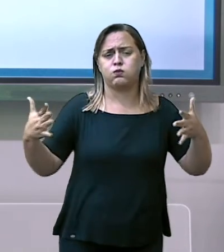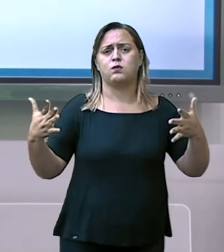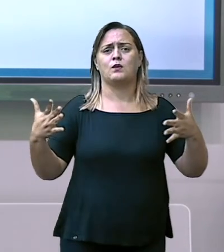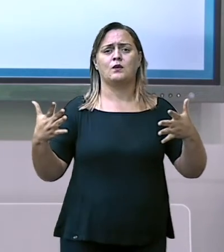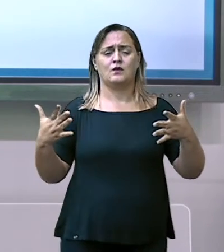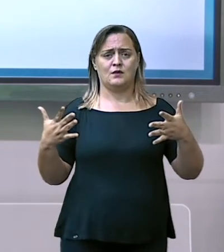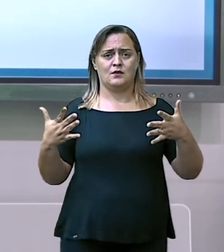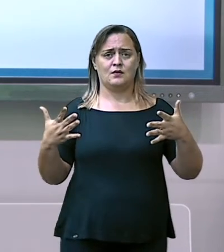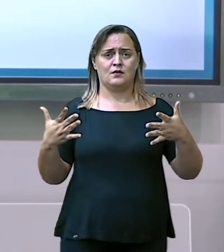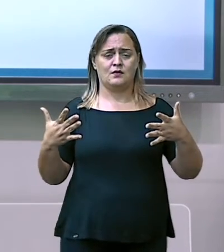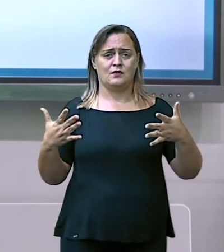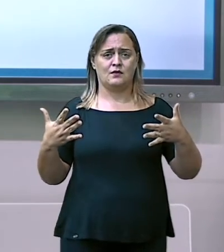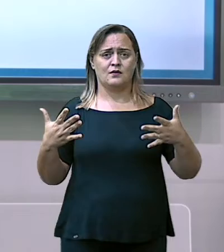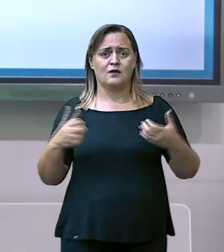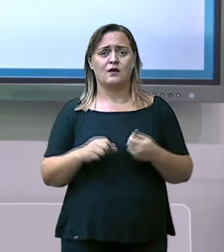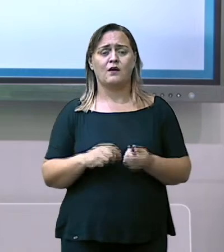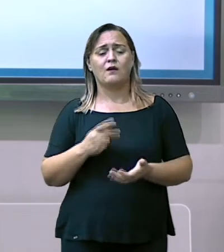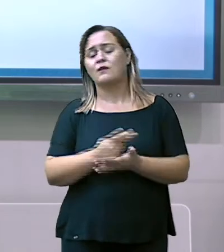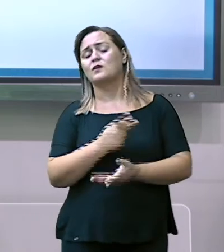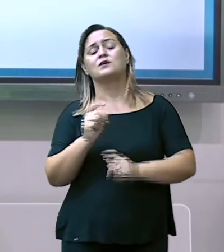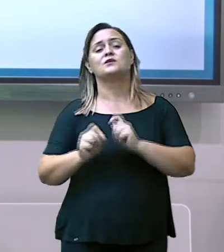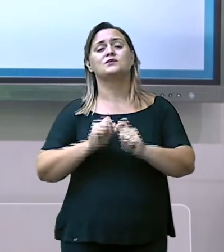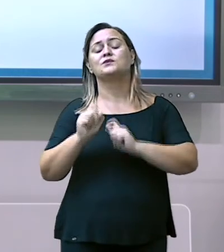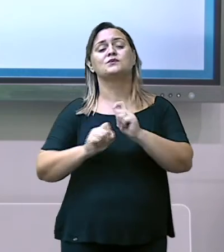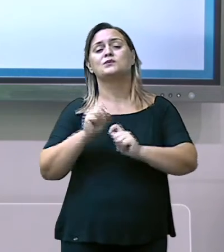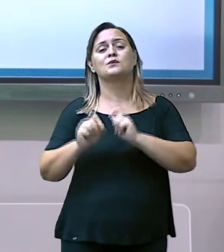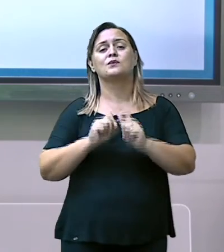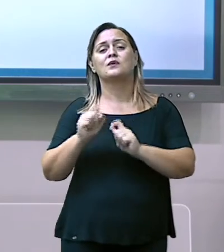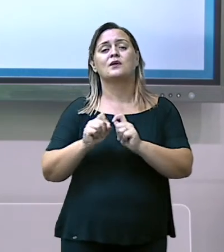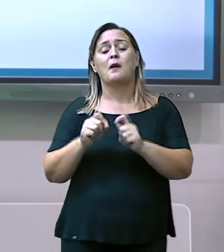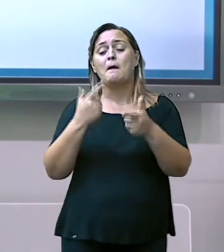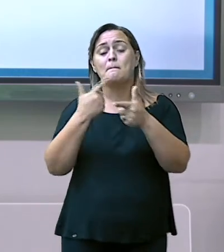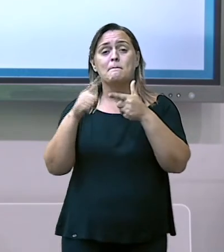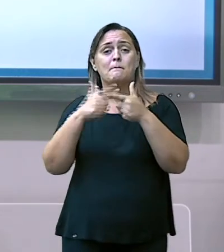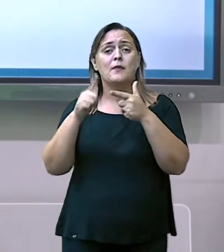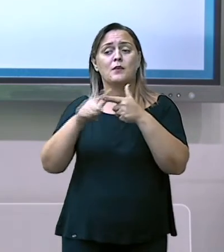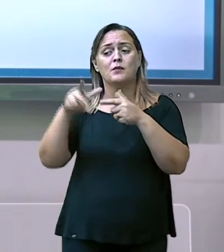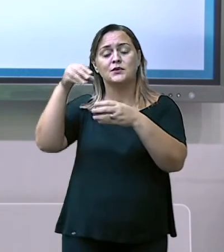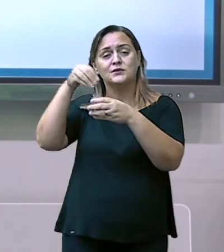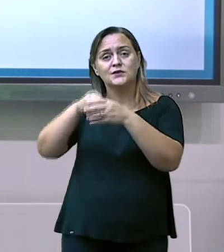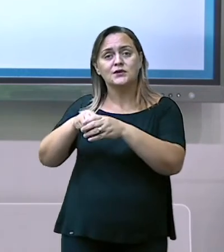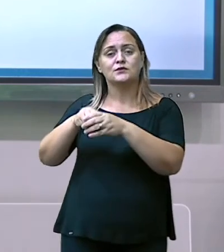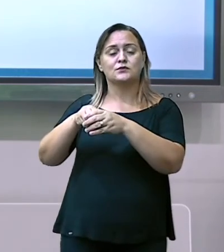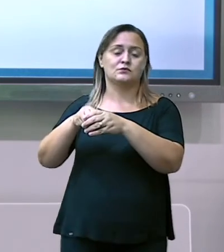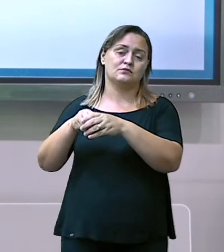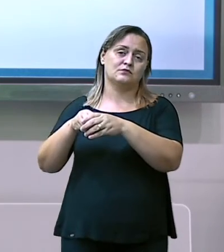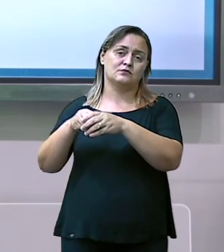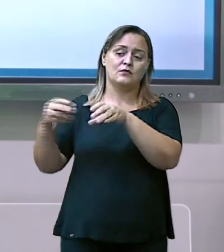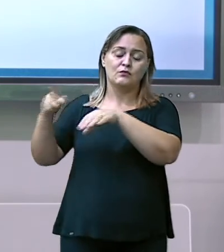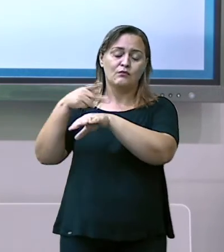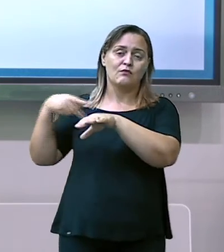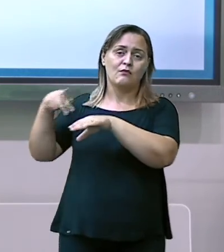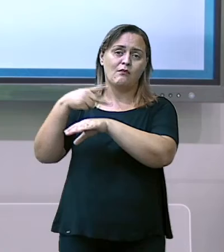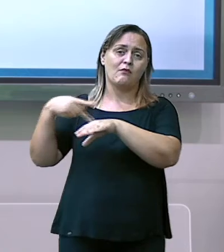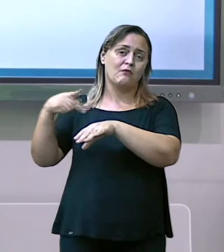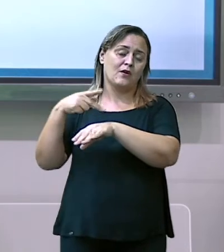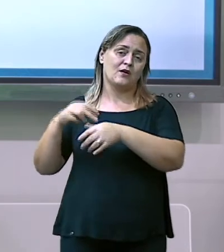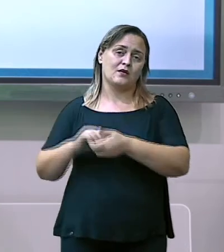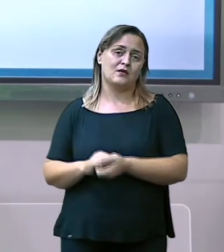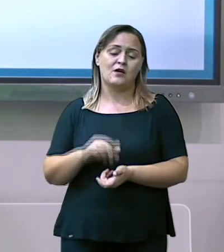planeta, porque as águas oceânicas elas permeiam todo o planeta.